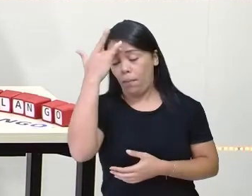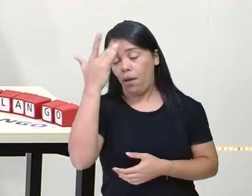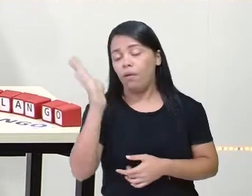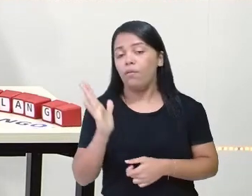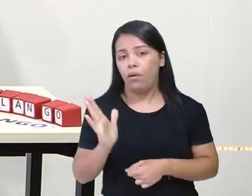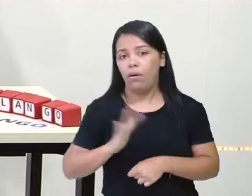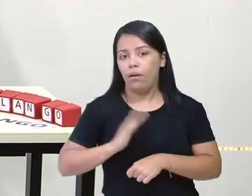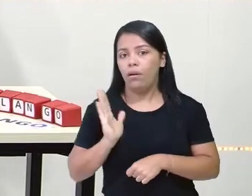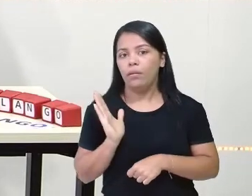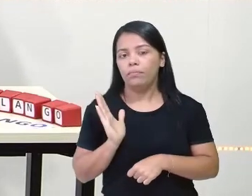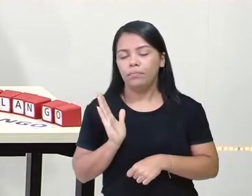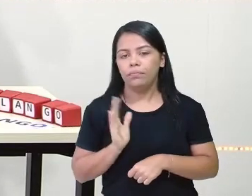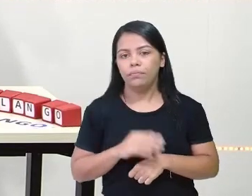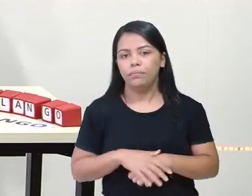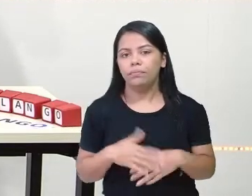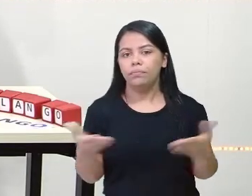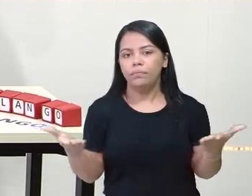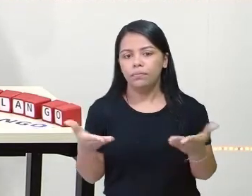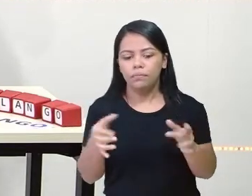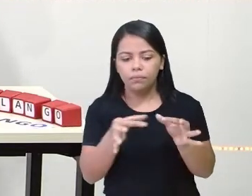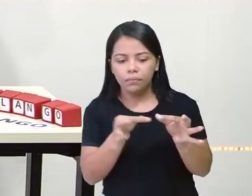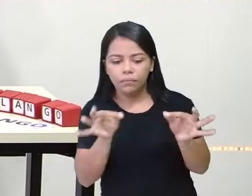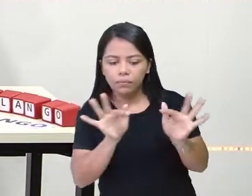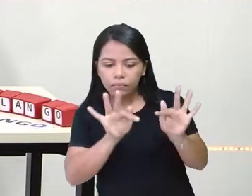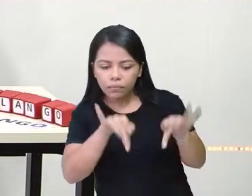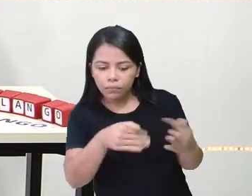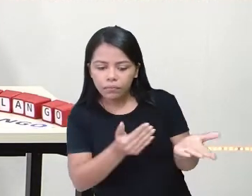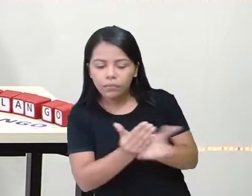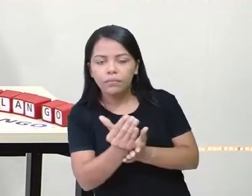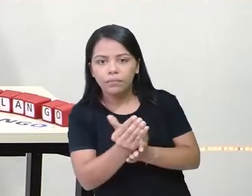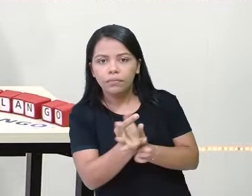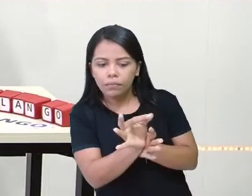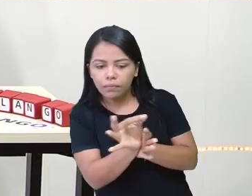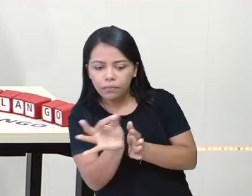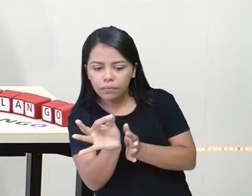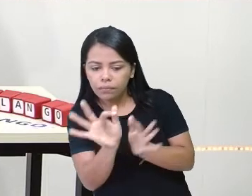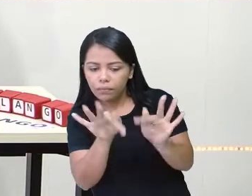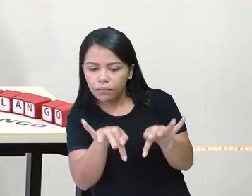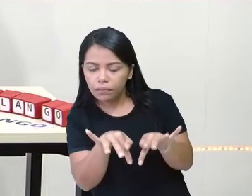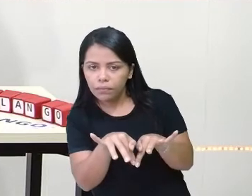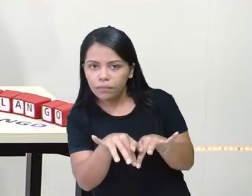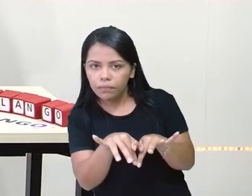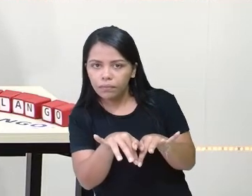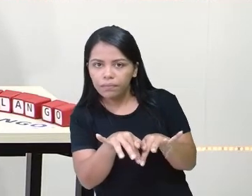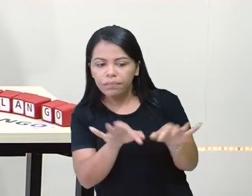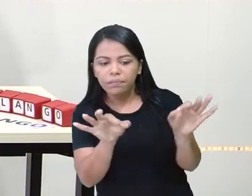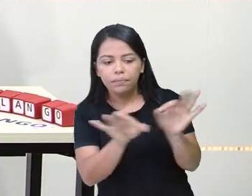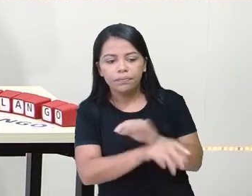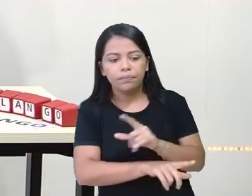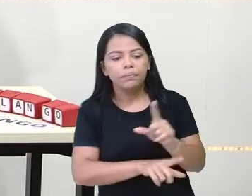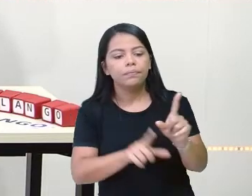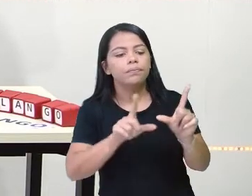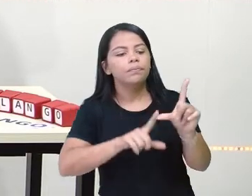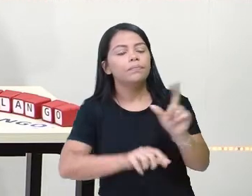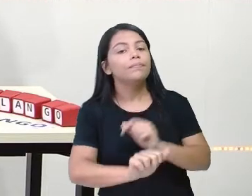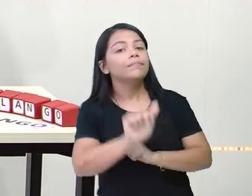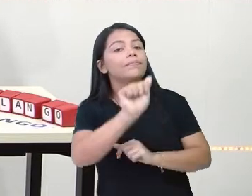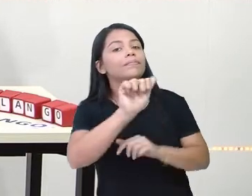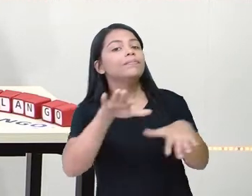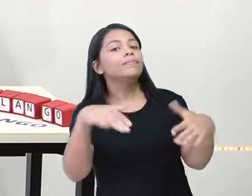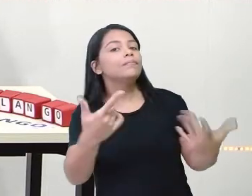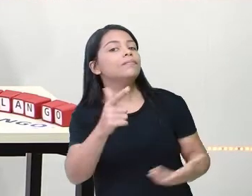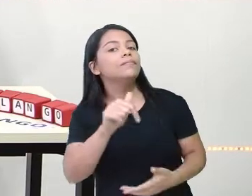também vou puxar pelo final, viu? Ó! Vai ser um ou outro, né? Termina com a letra A. Já descobriu qual é?